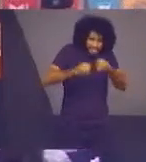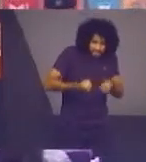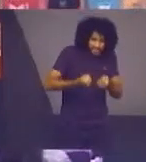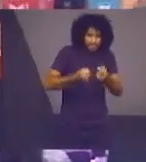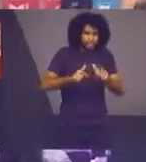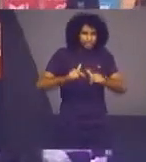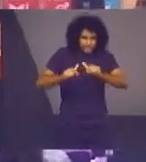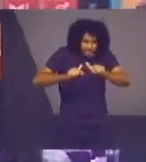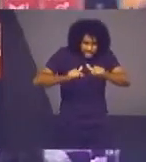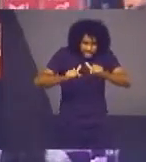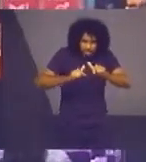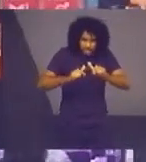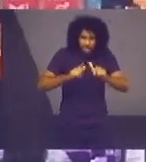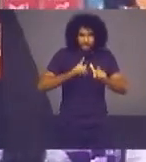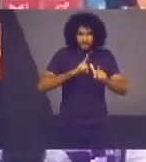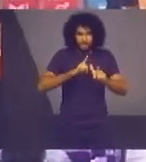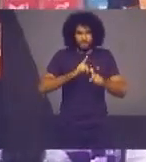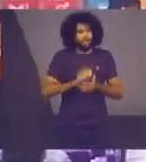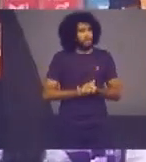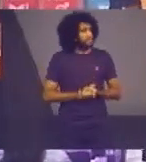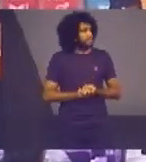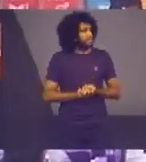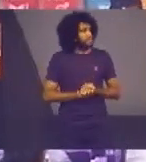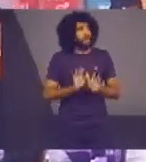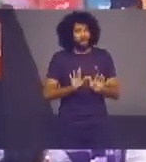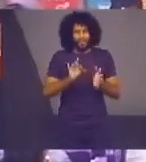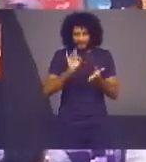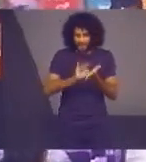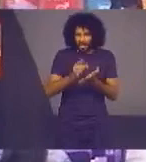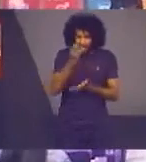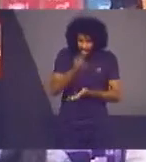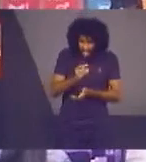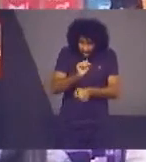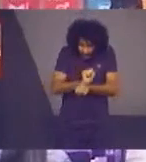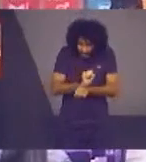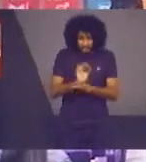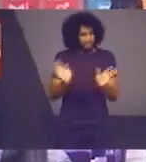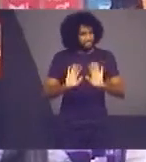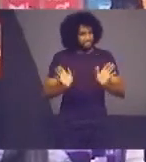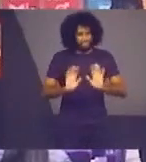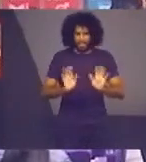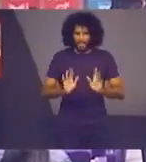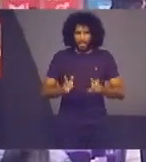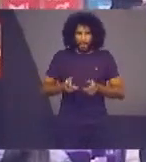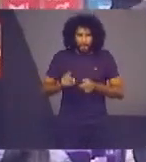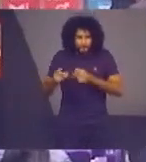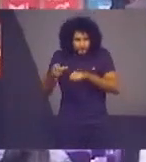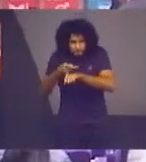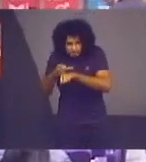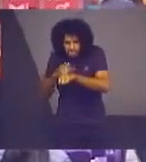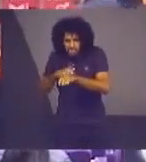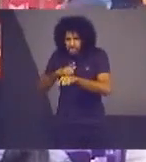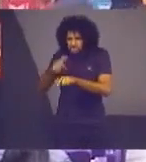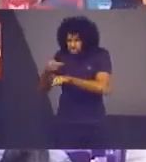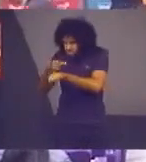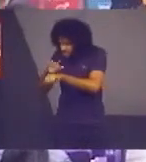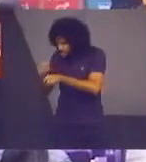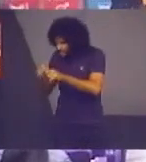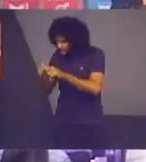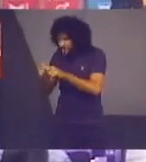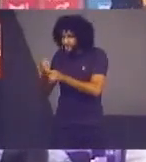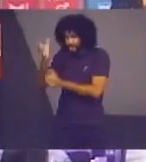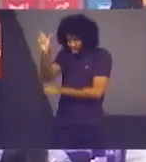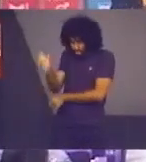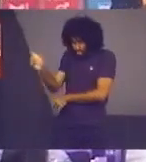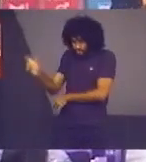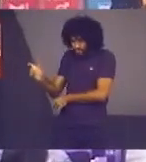E ela, de fato, não para Ela vai em busca de realizar a felicidade das pessoas